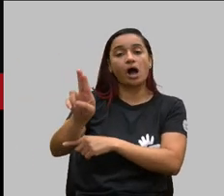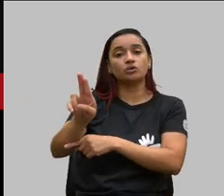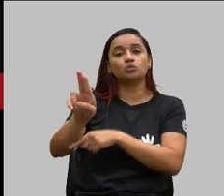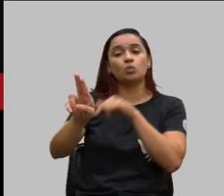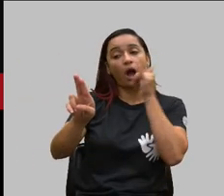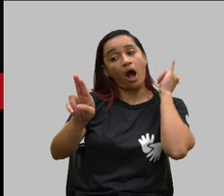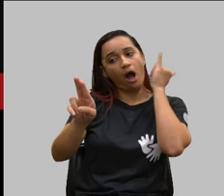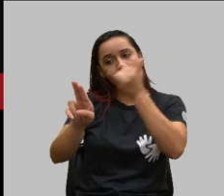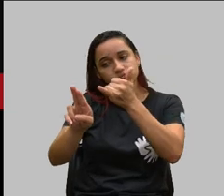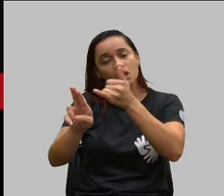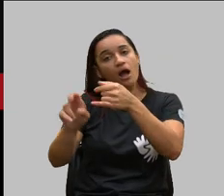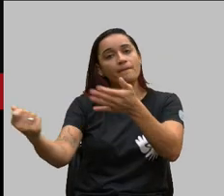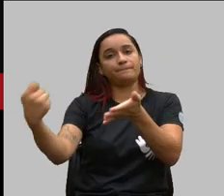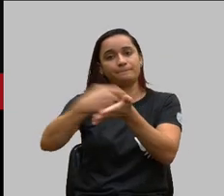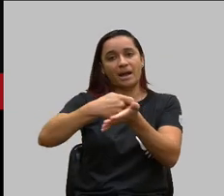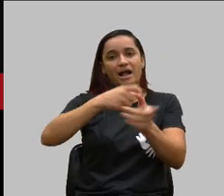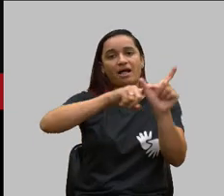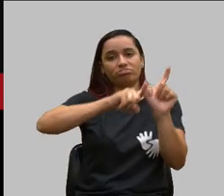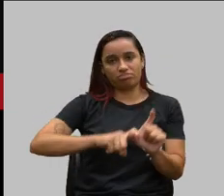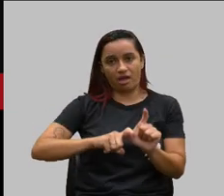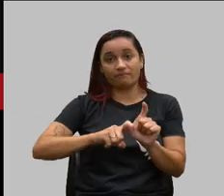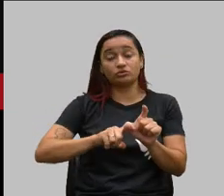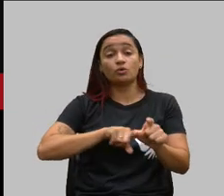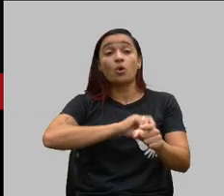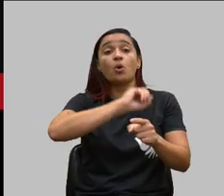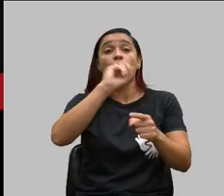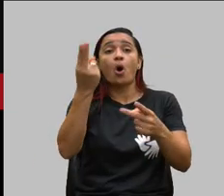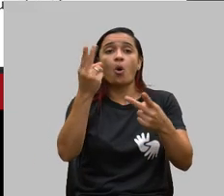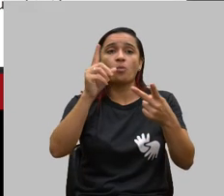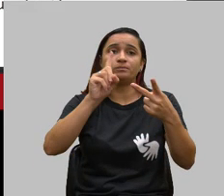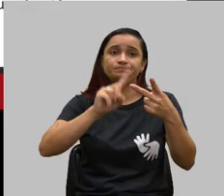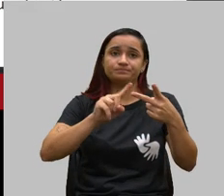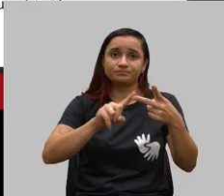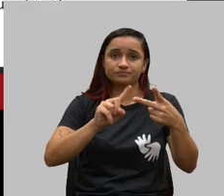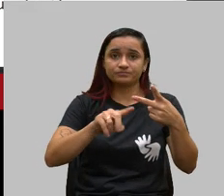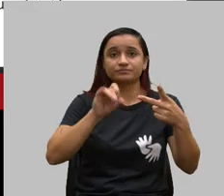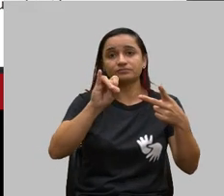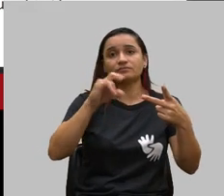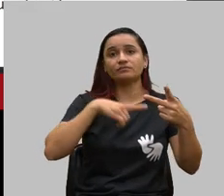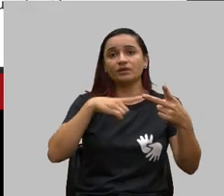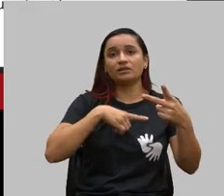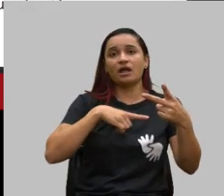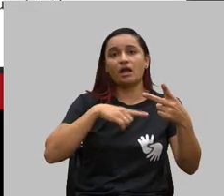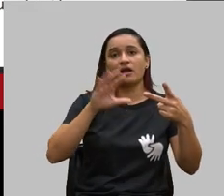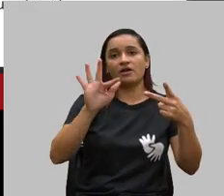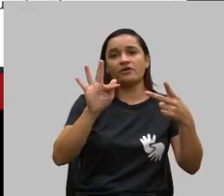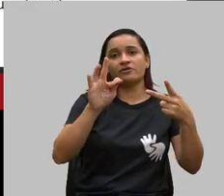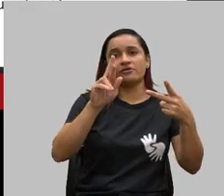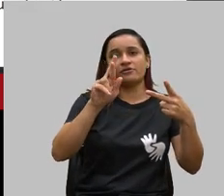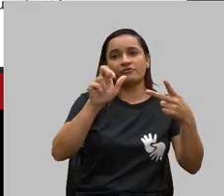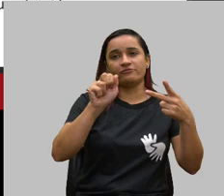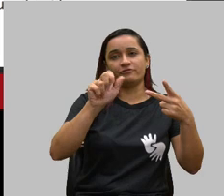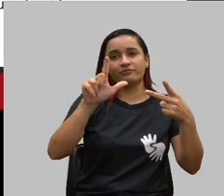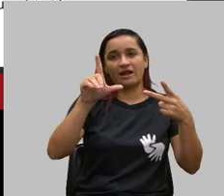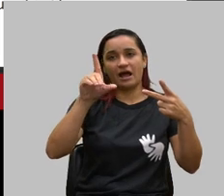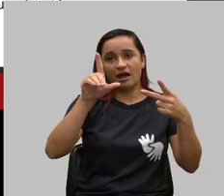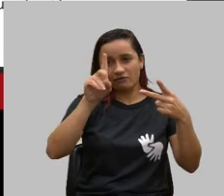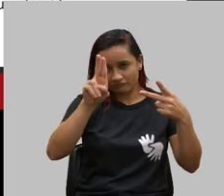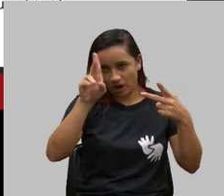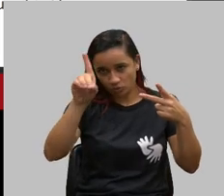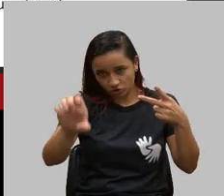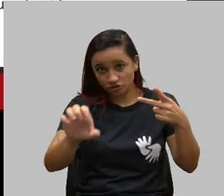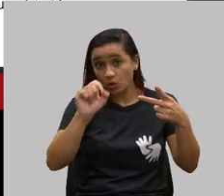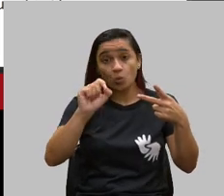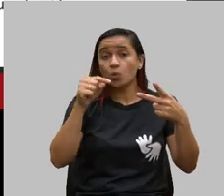a poder pagar o débito dele e também diz que nos casos de fraude só para dizer que a agência acabou de